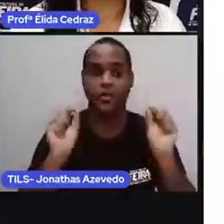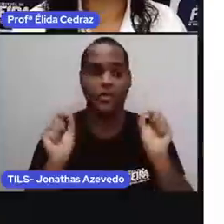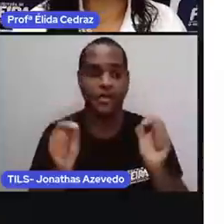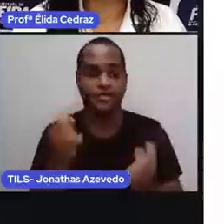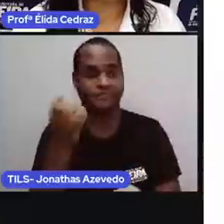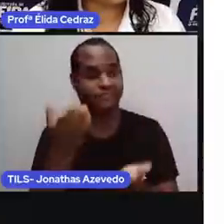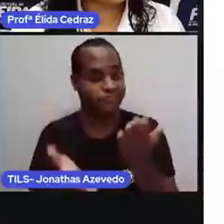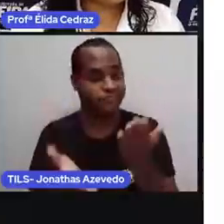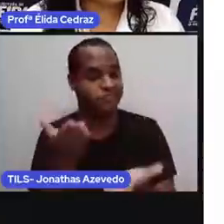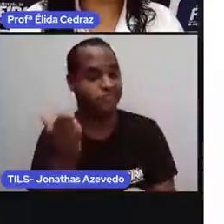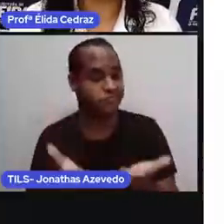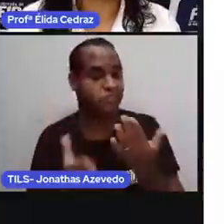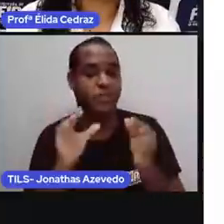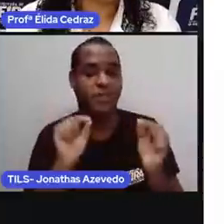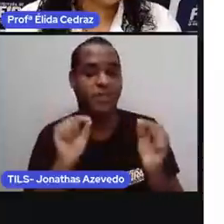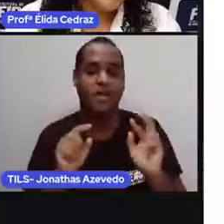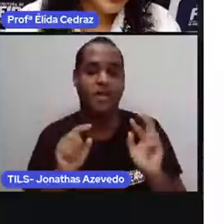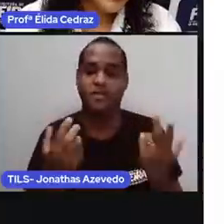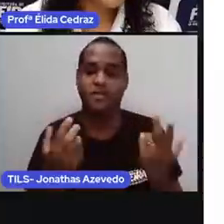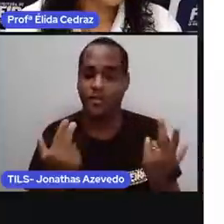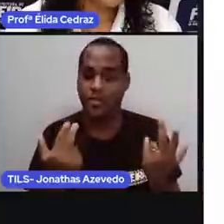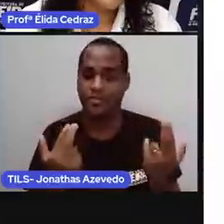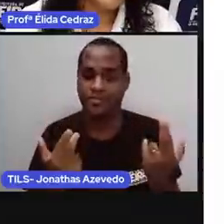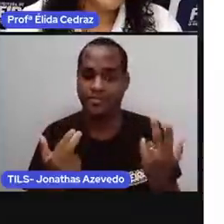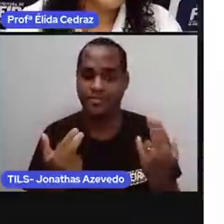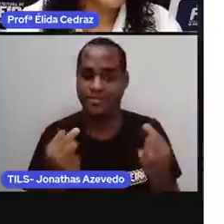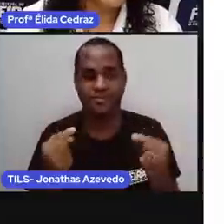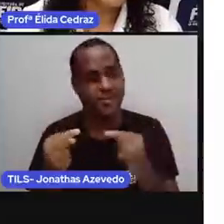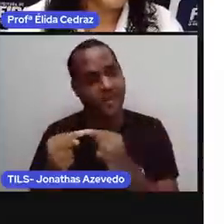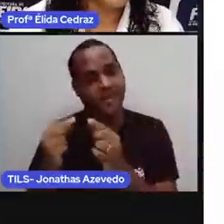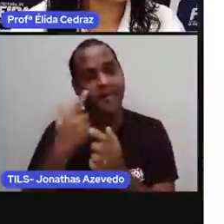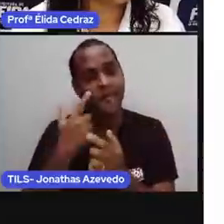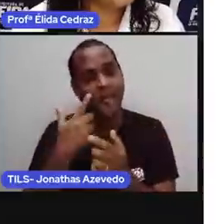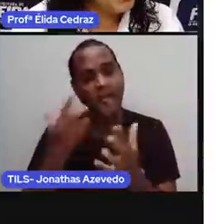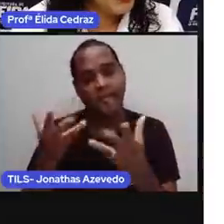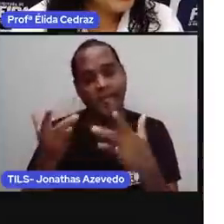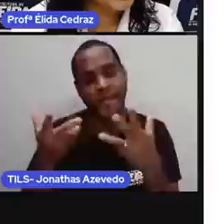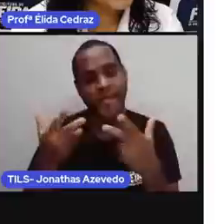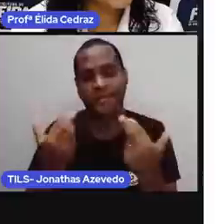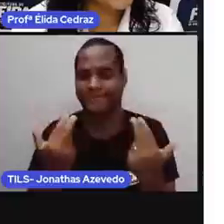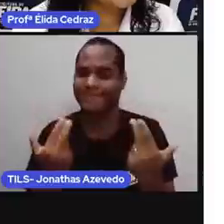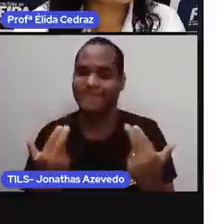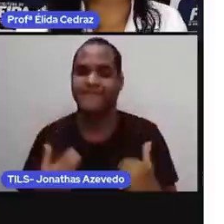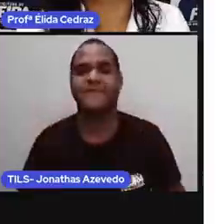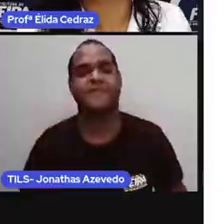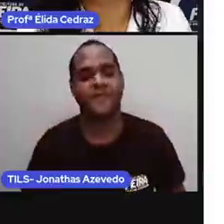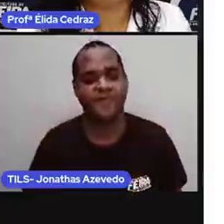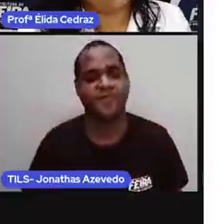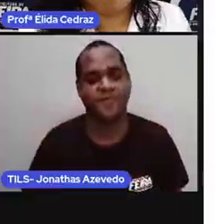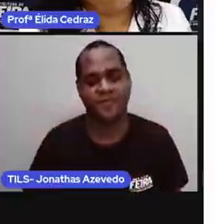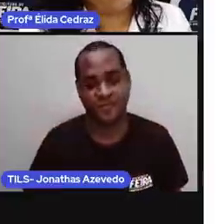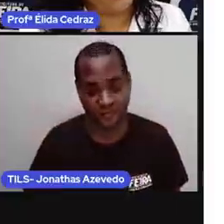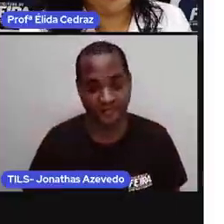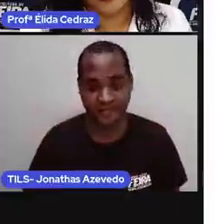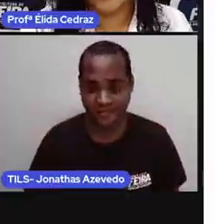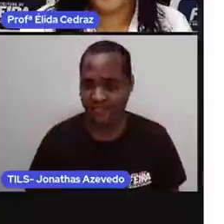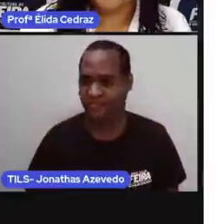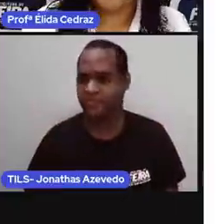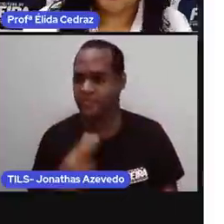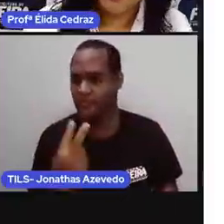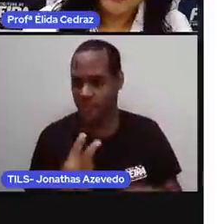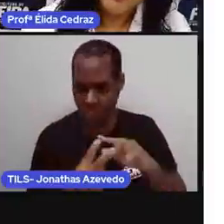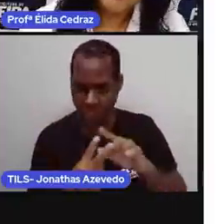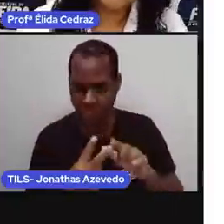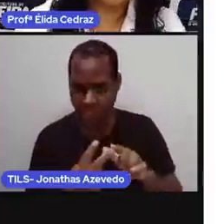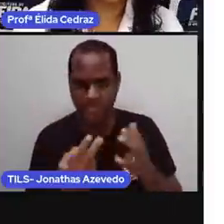foi a mesma nas duas estratégias. As duas estratégias estão corretas.